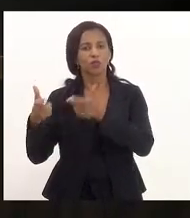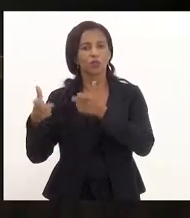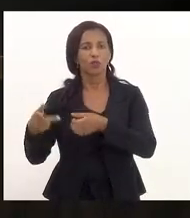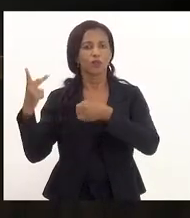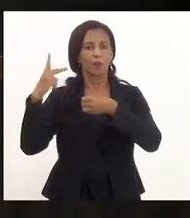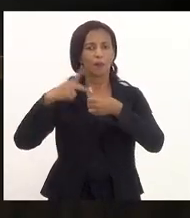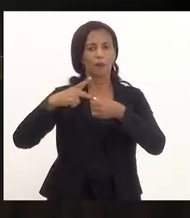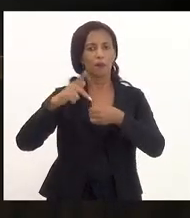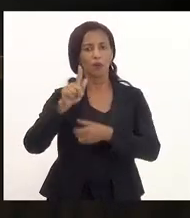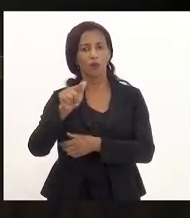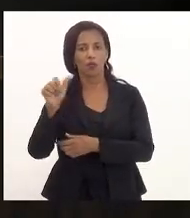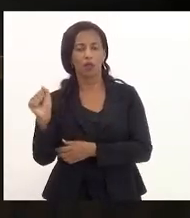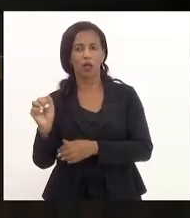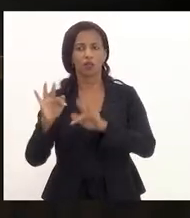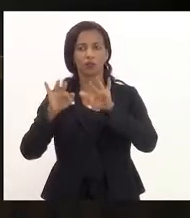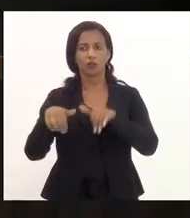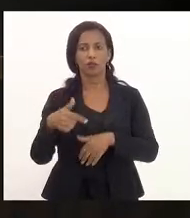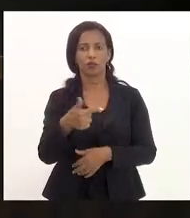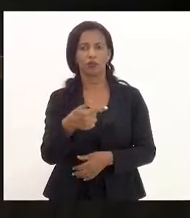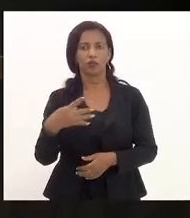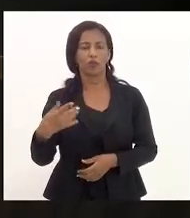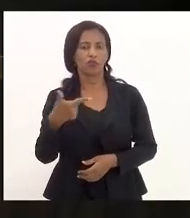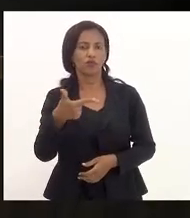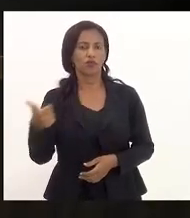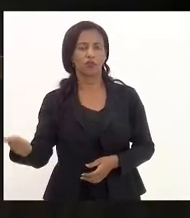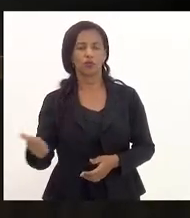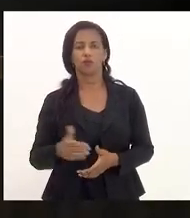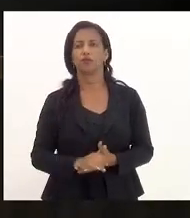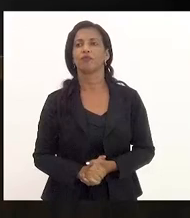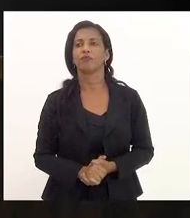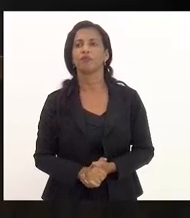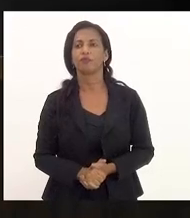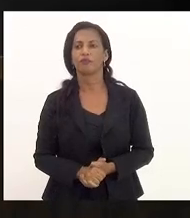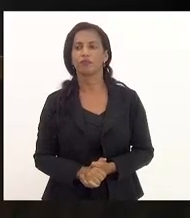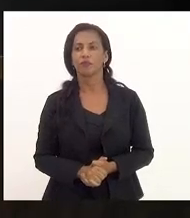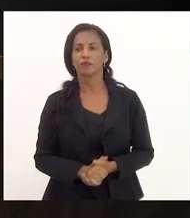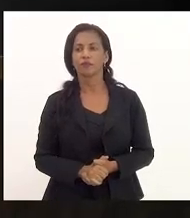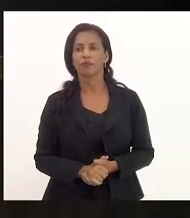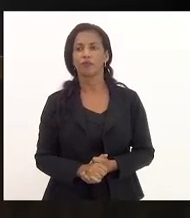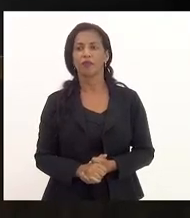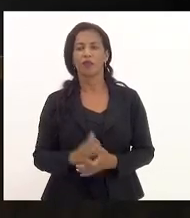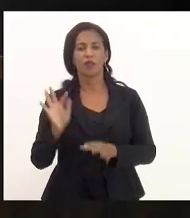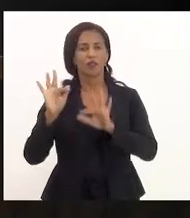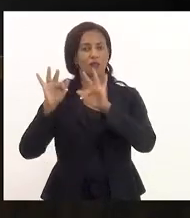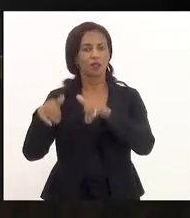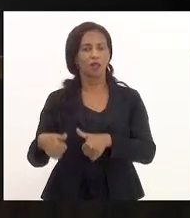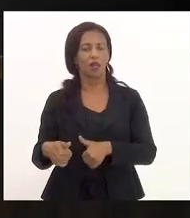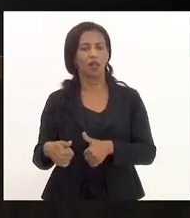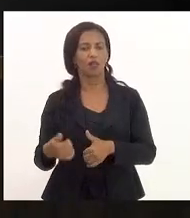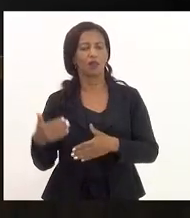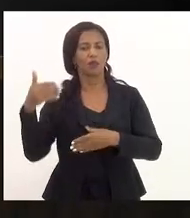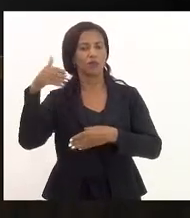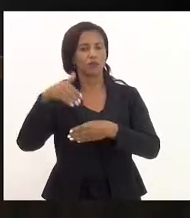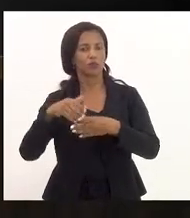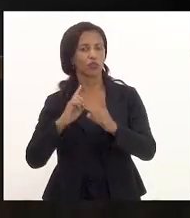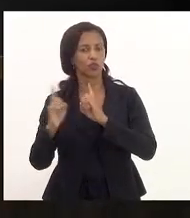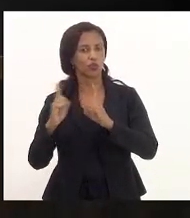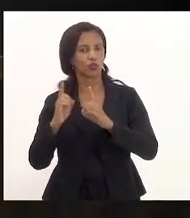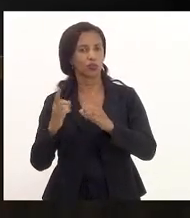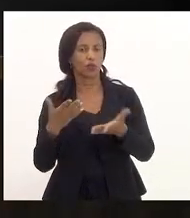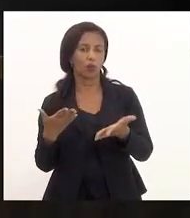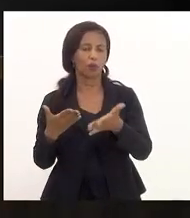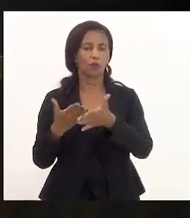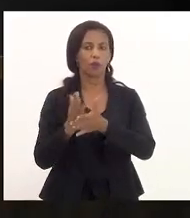e gás. Prazo final 24, de 21, de 21. Em discussão. Não haveria o queira discutir, encerrada a discussão. Em votação. Os senhores que aprovam permaneçam como estão